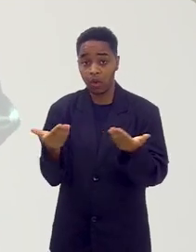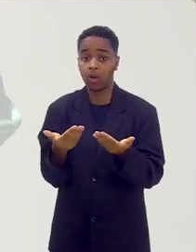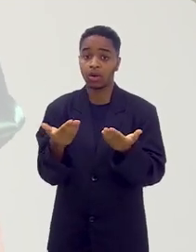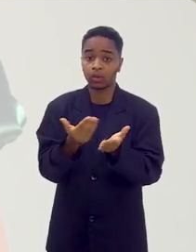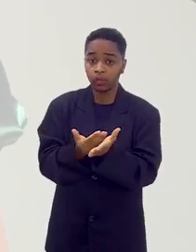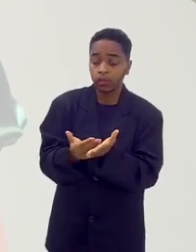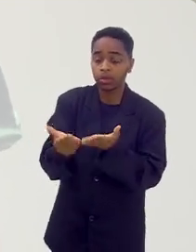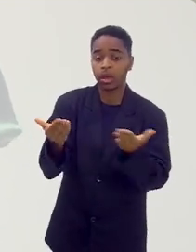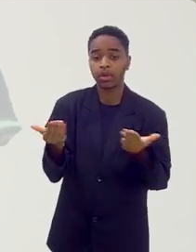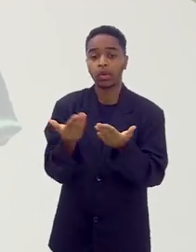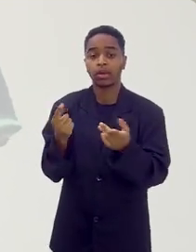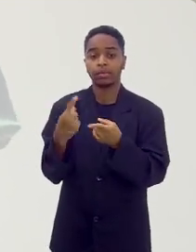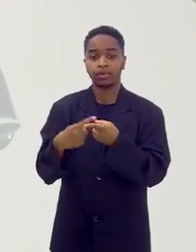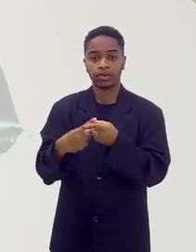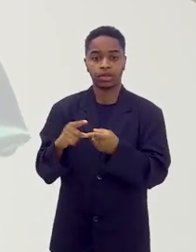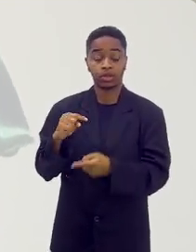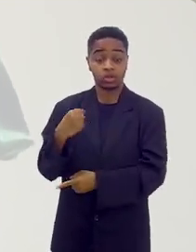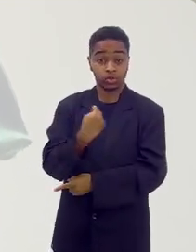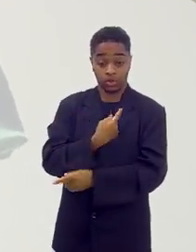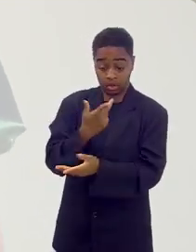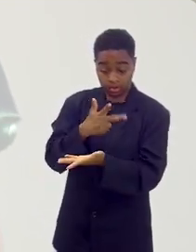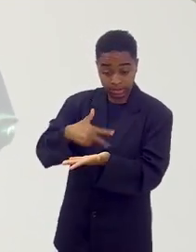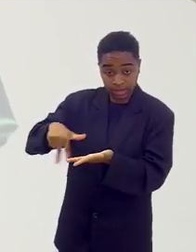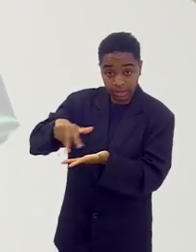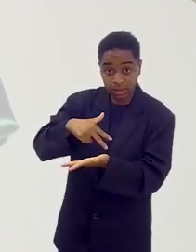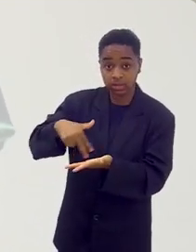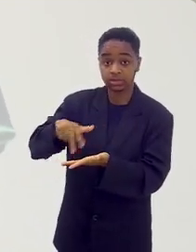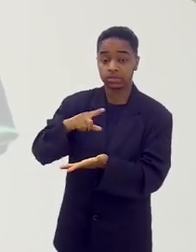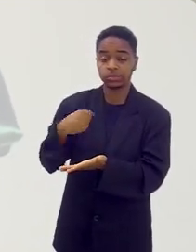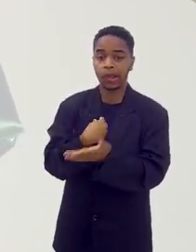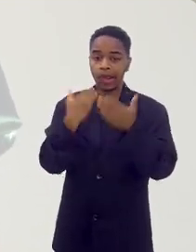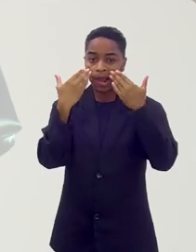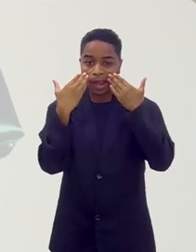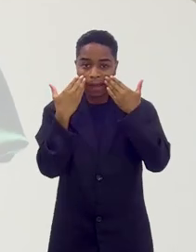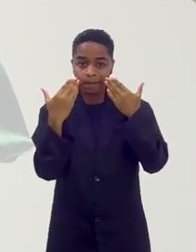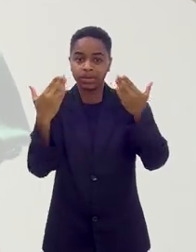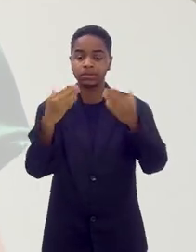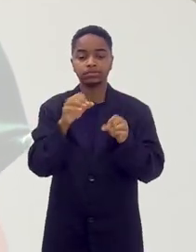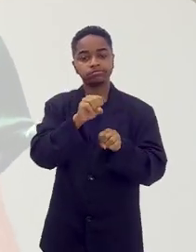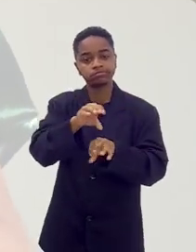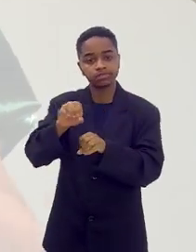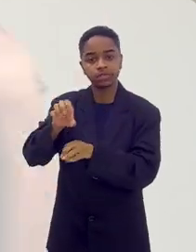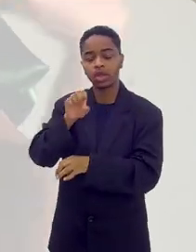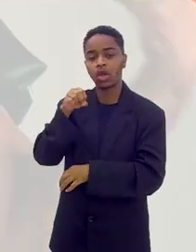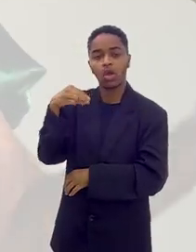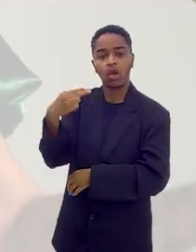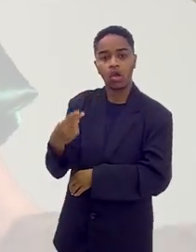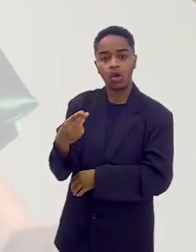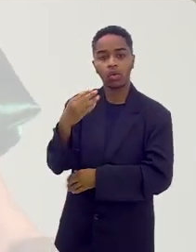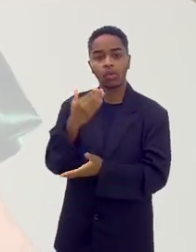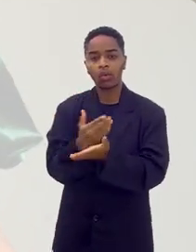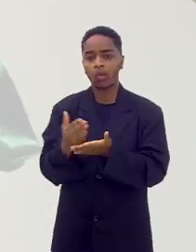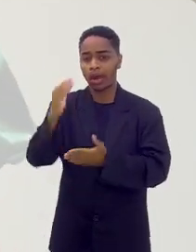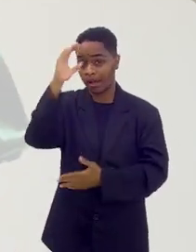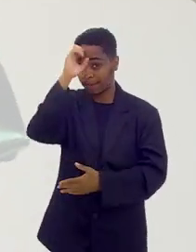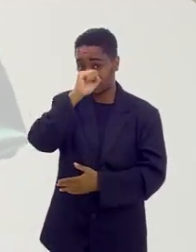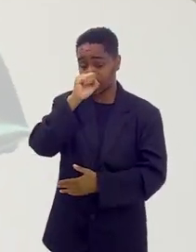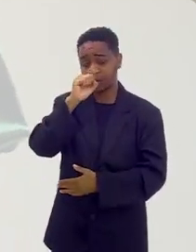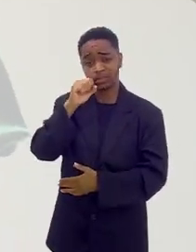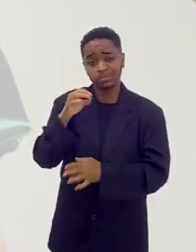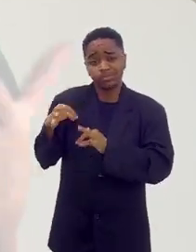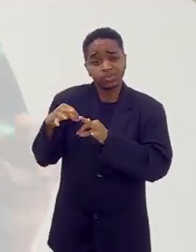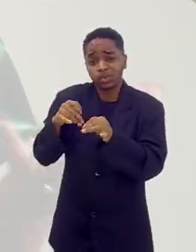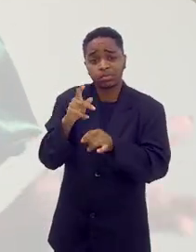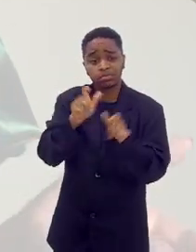fazer a dança cigana porque nós que dançamos, que nos apresentamos, que damos aula, que somos aprendiz,